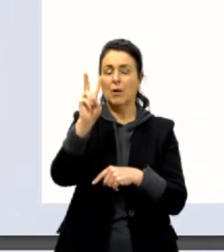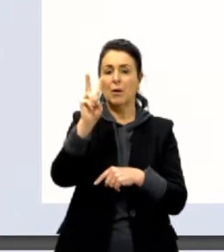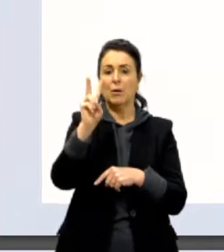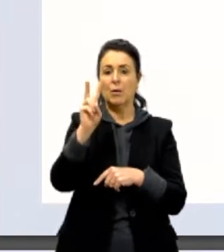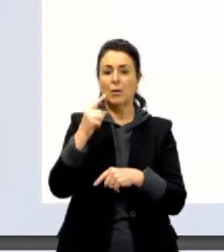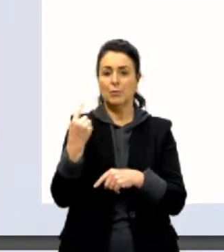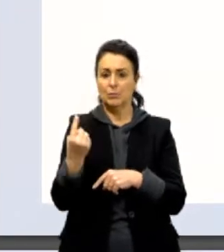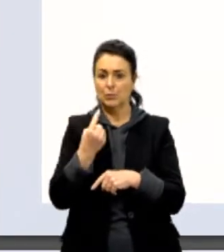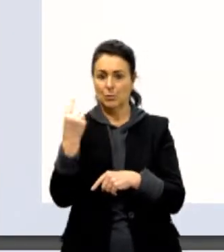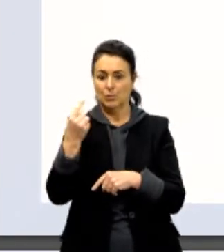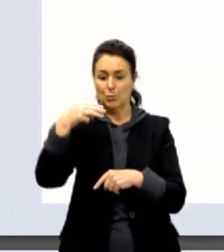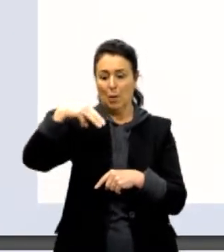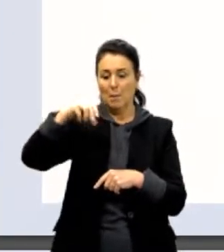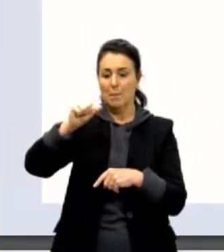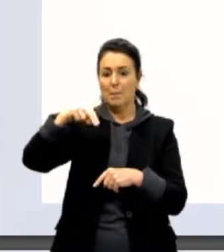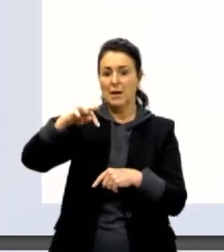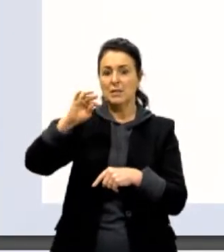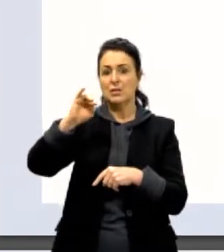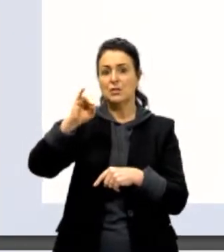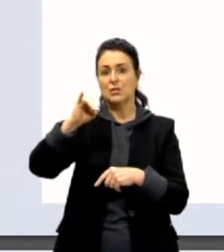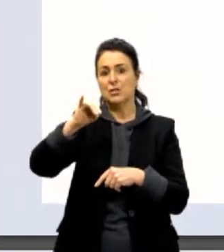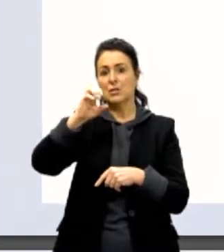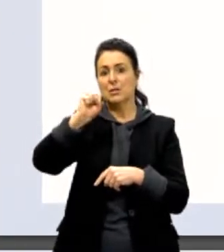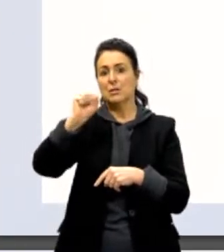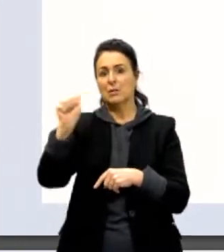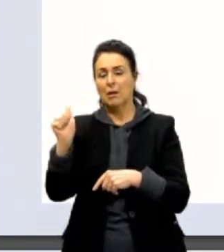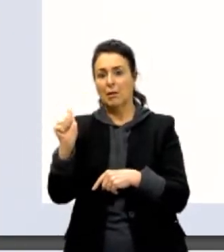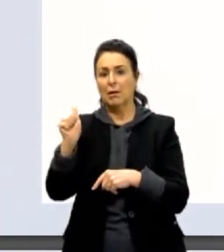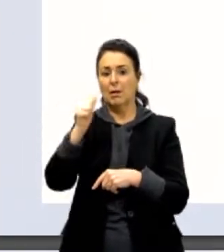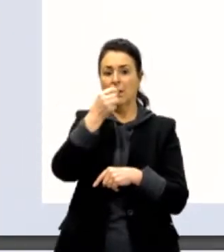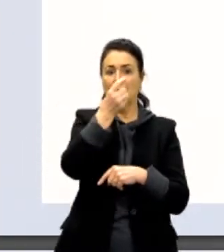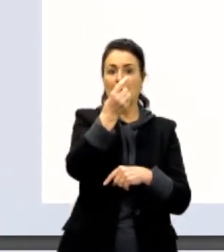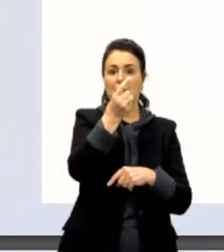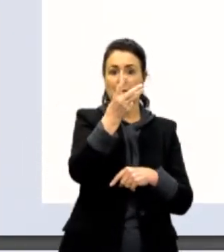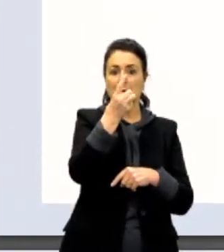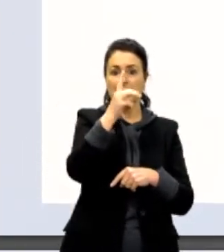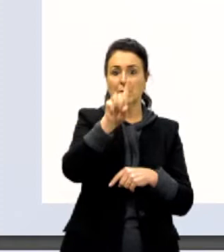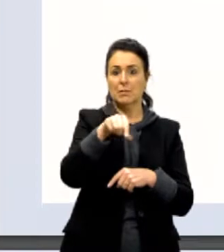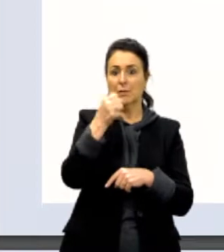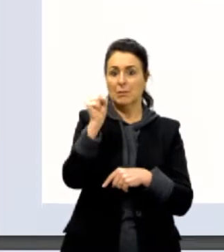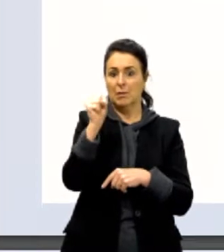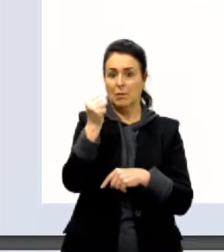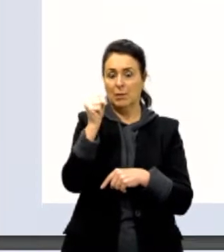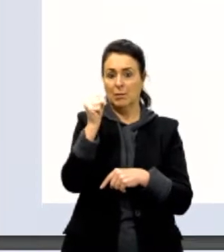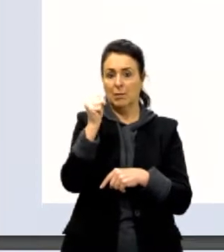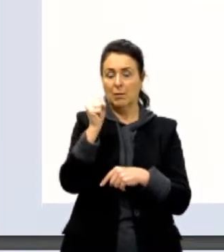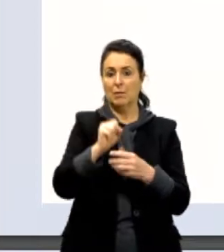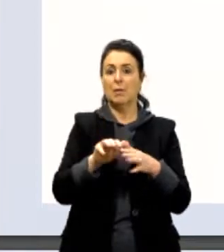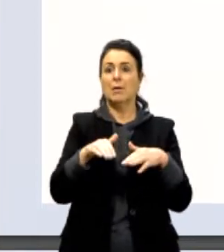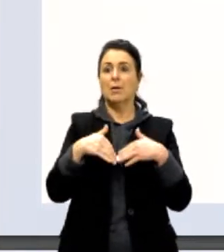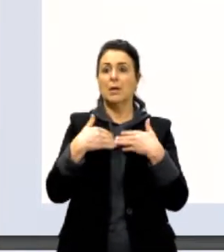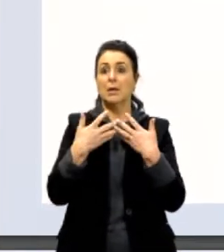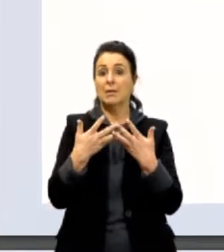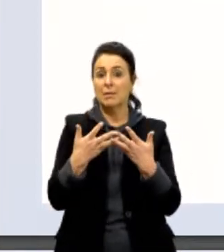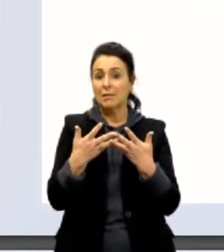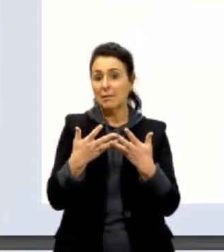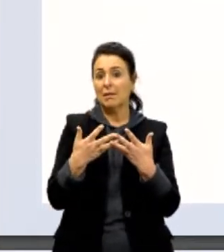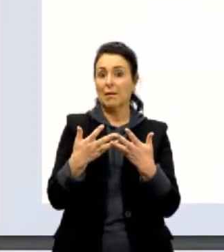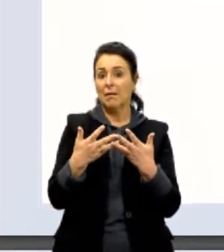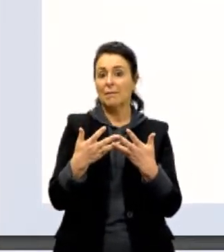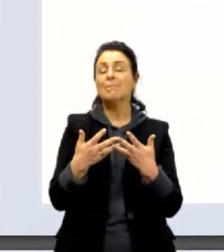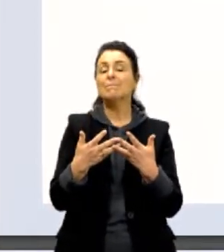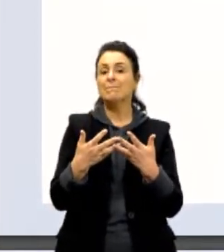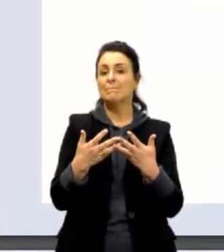mantiça. Quem é o valor absoluto de 13,8? É o próprio 13,8. Ok? Então, a primeira